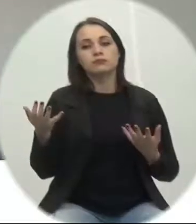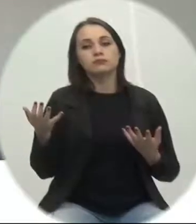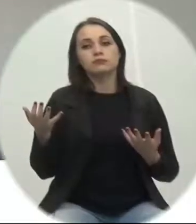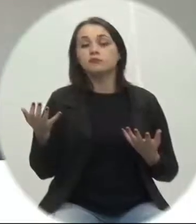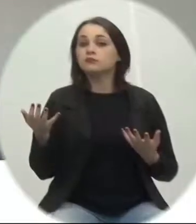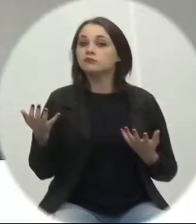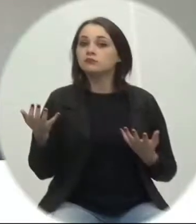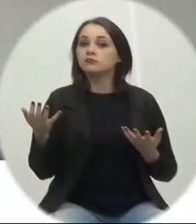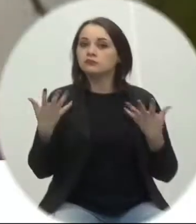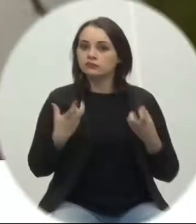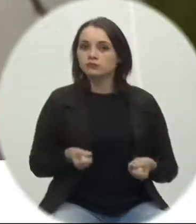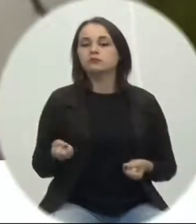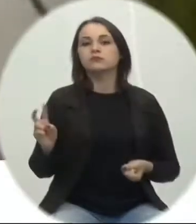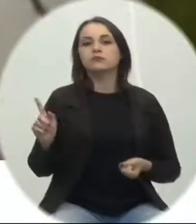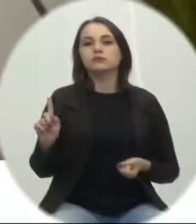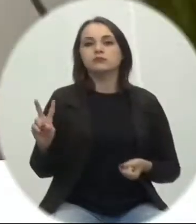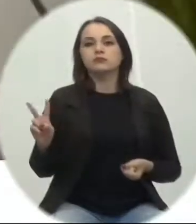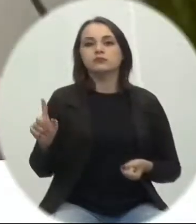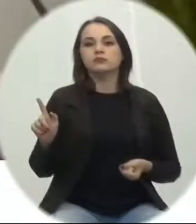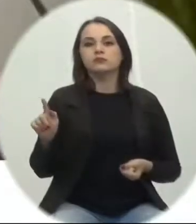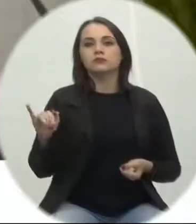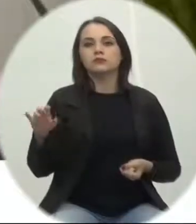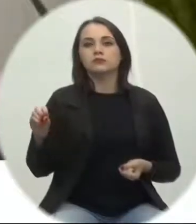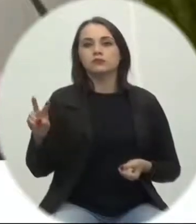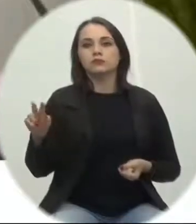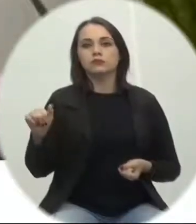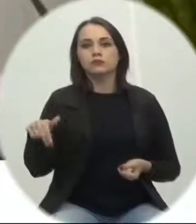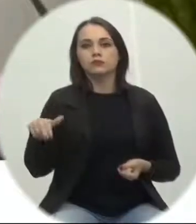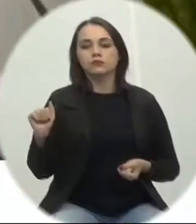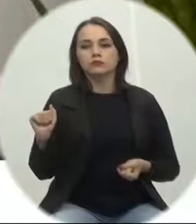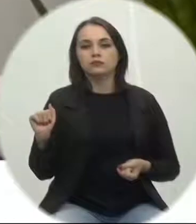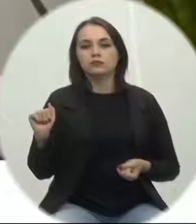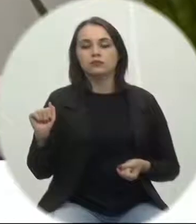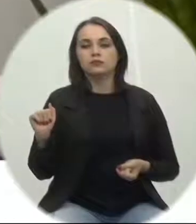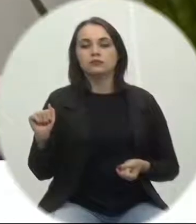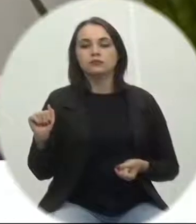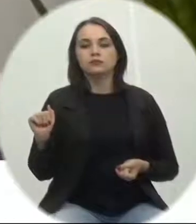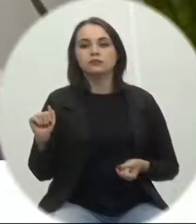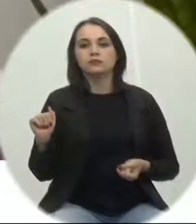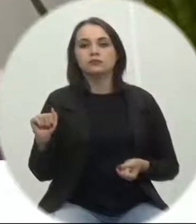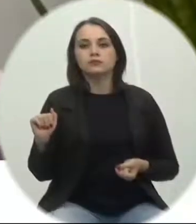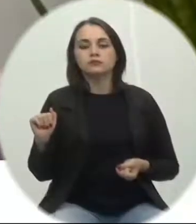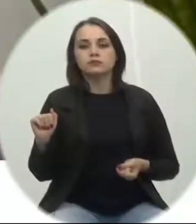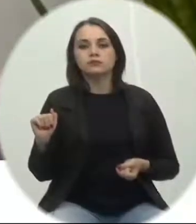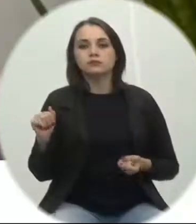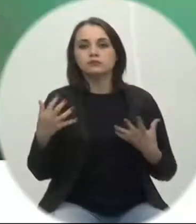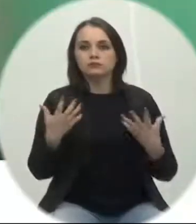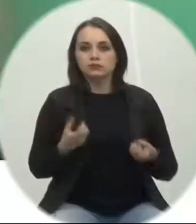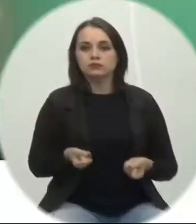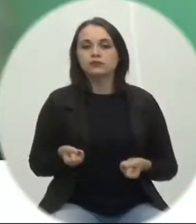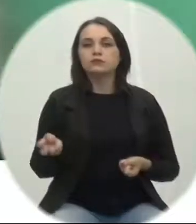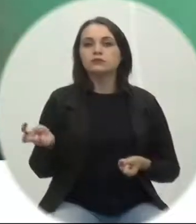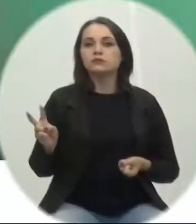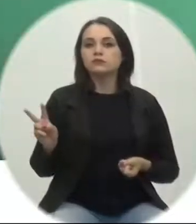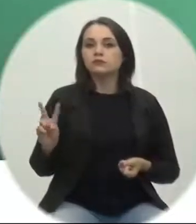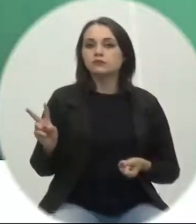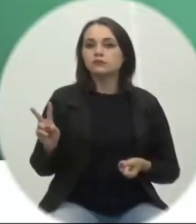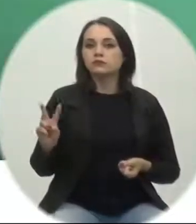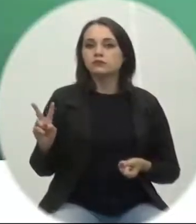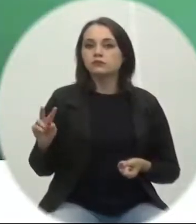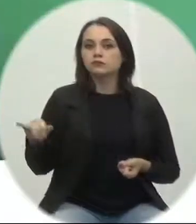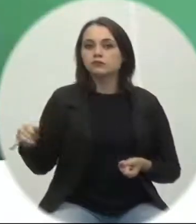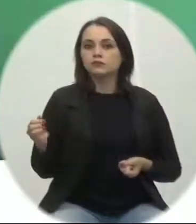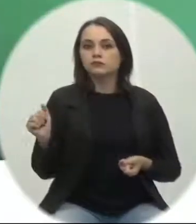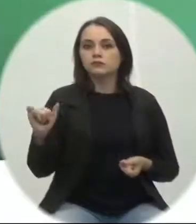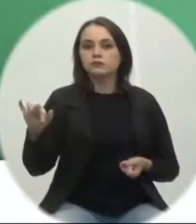a favor a favor ok vereadora Giovana Mondardo a favor a favor vereador